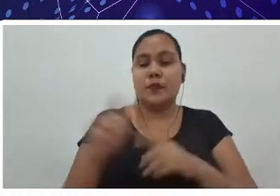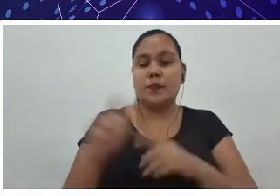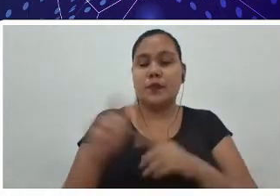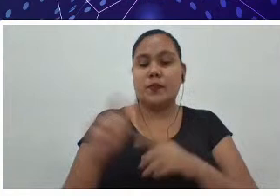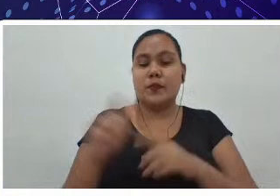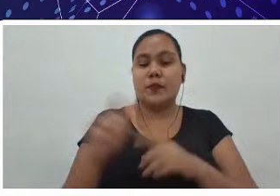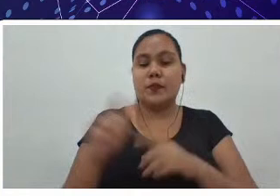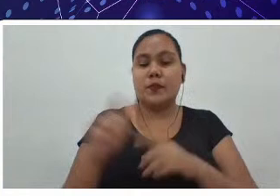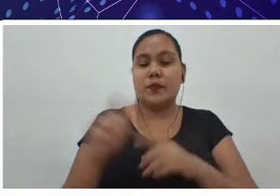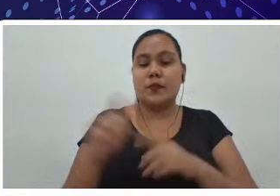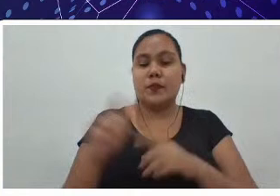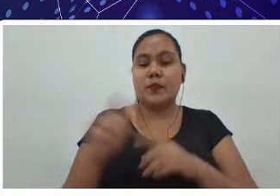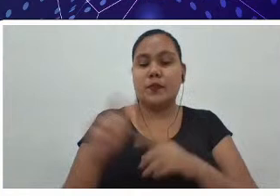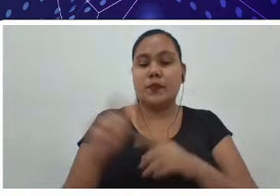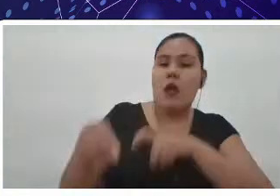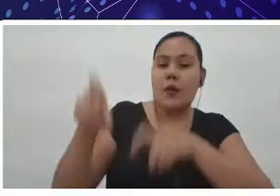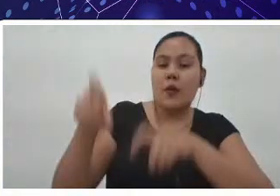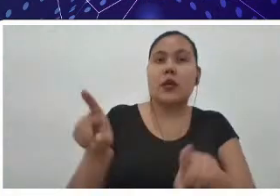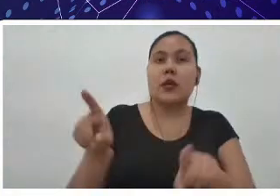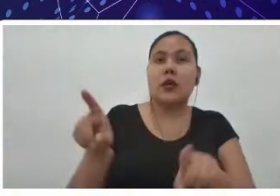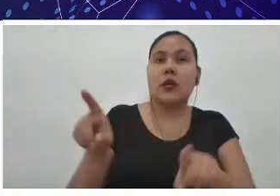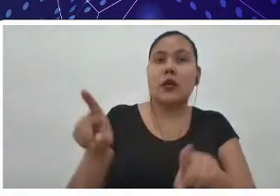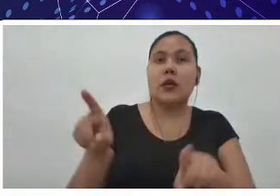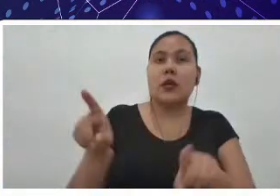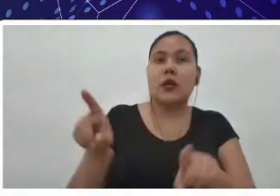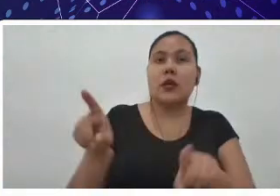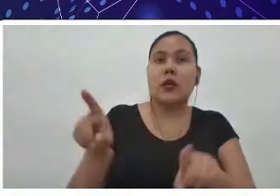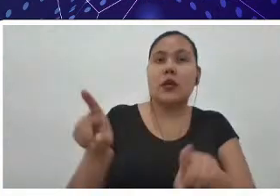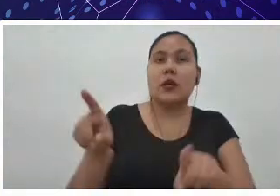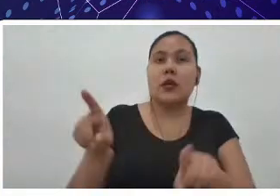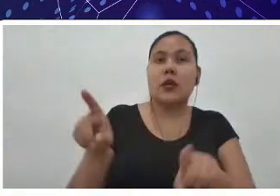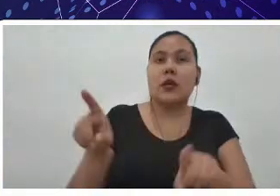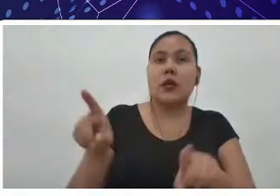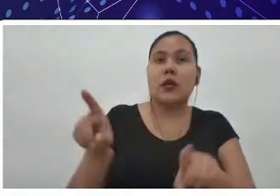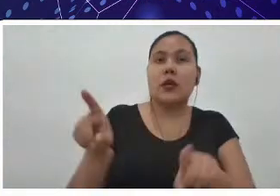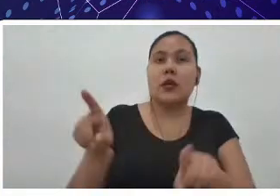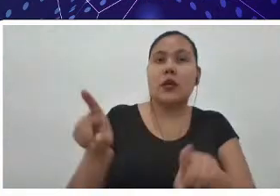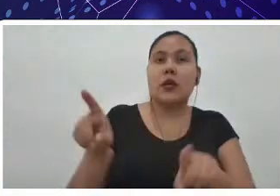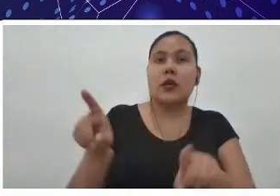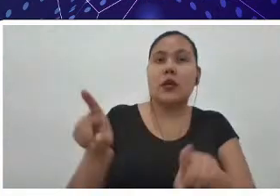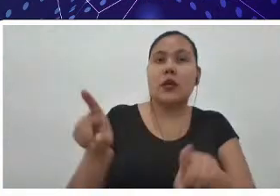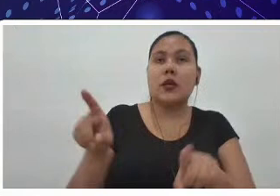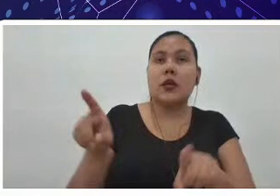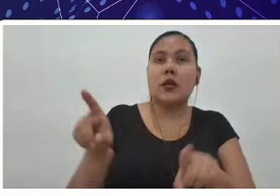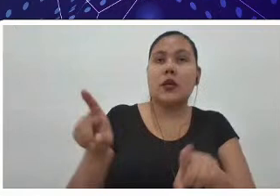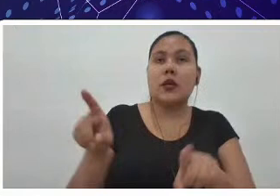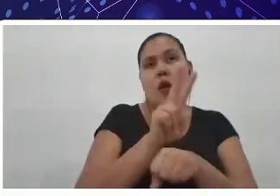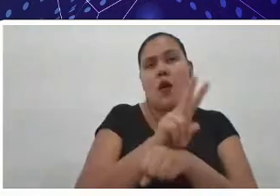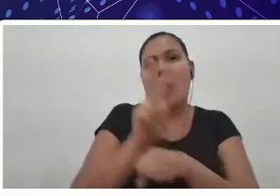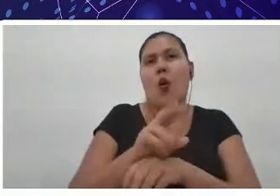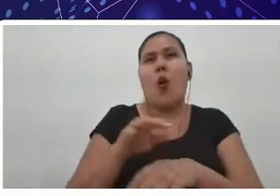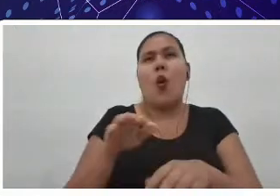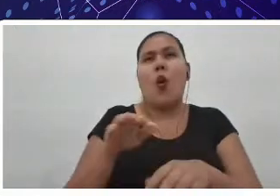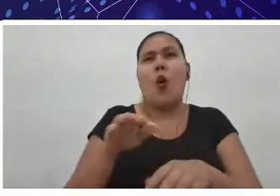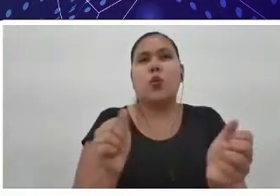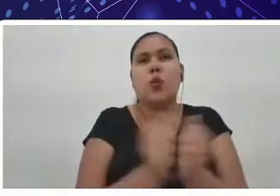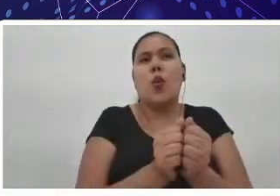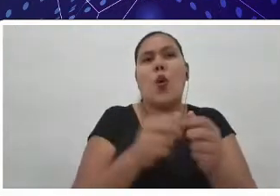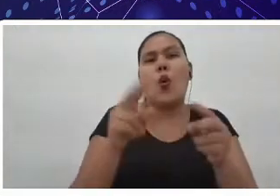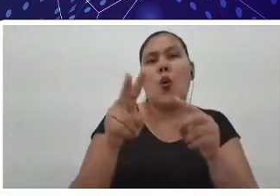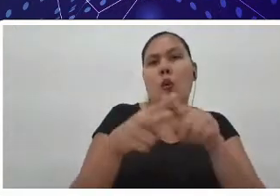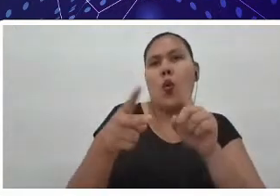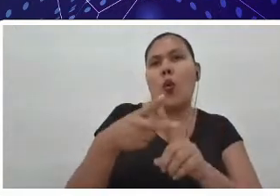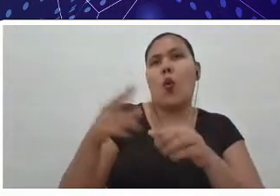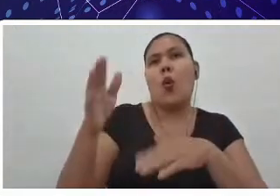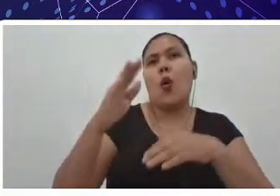de pesca e azotecnia, elas se conversam, né, como duas profissões que trabalham em conjunto, porque